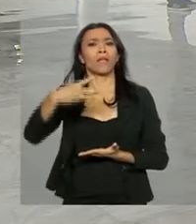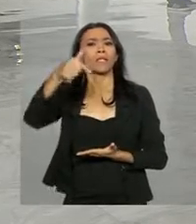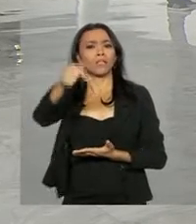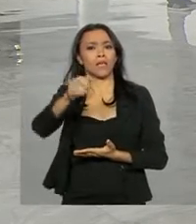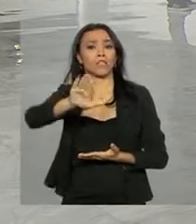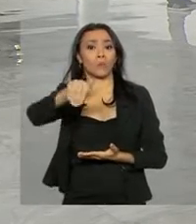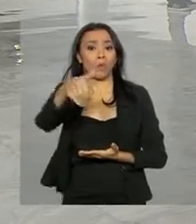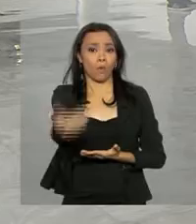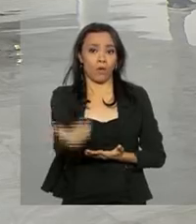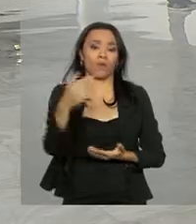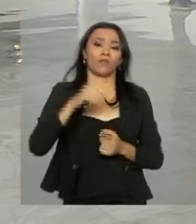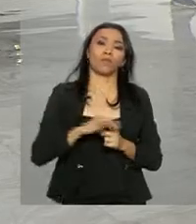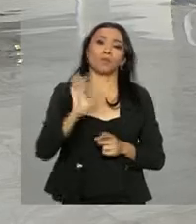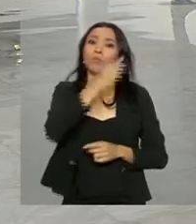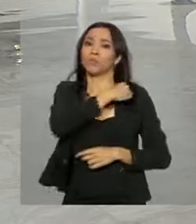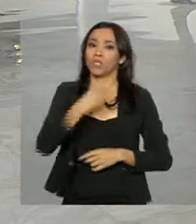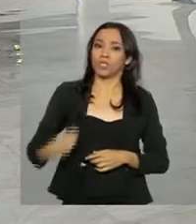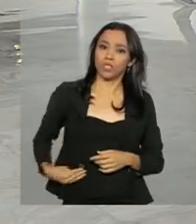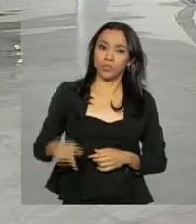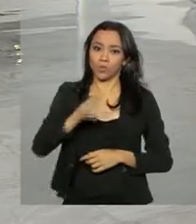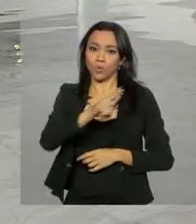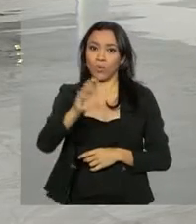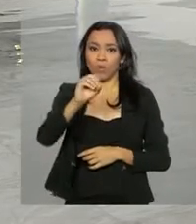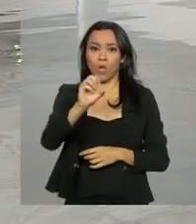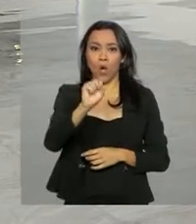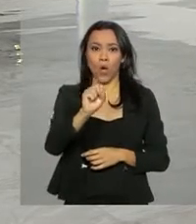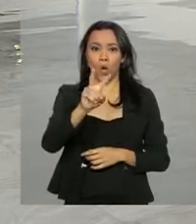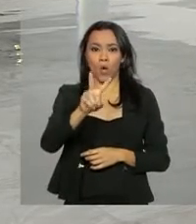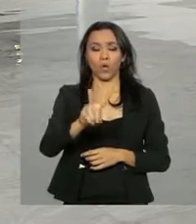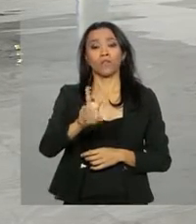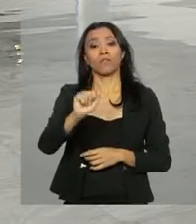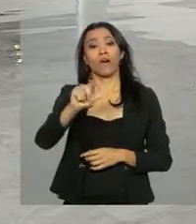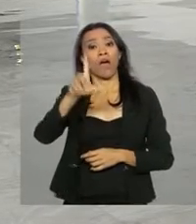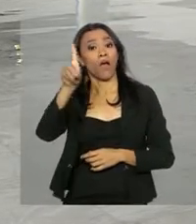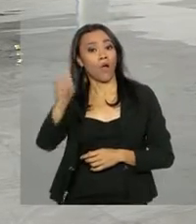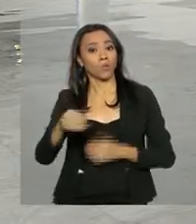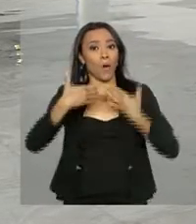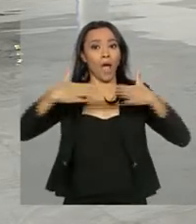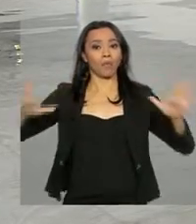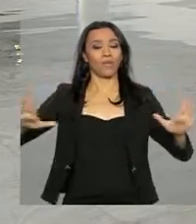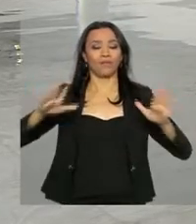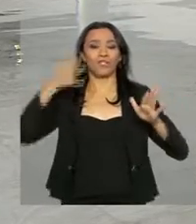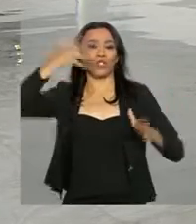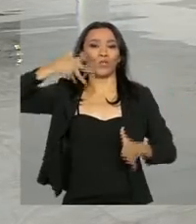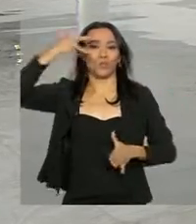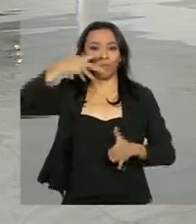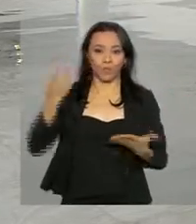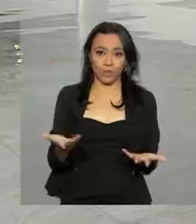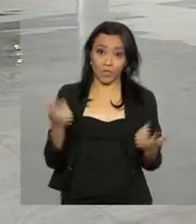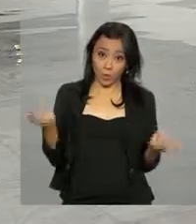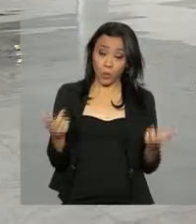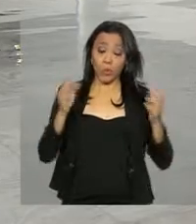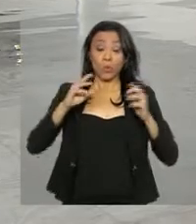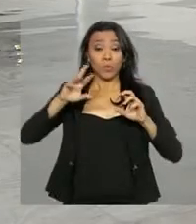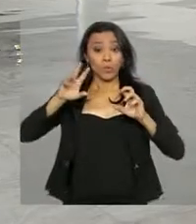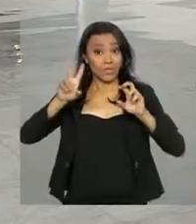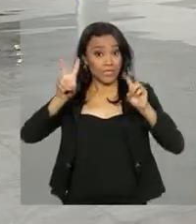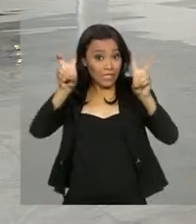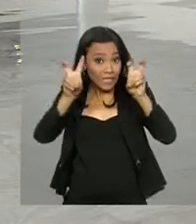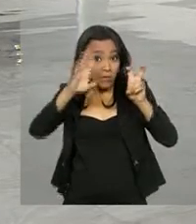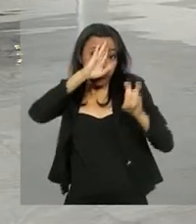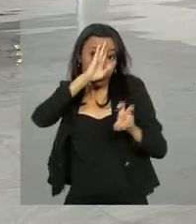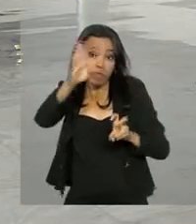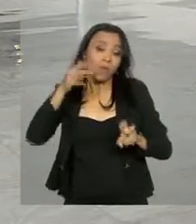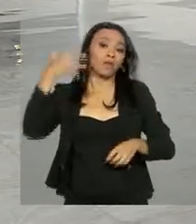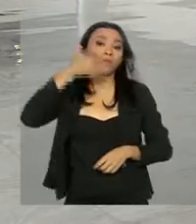o diplomata e ministro Oswaldo Aranha abriu a sessão e fez o discurso inaugural. Bom, os temas centrais do discurso